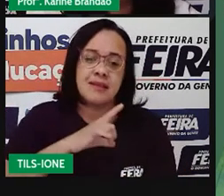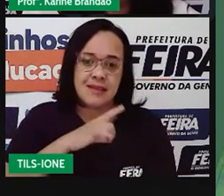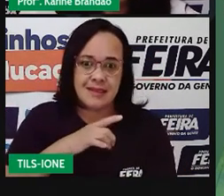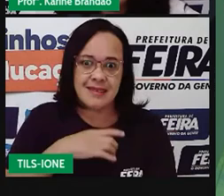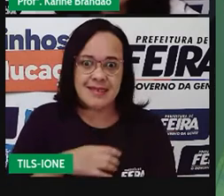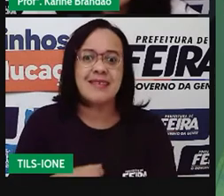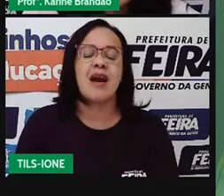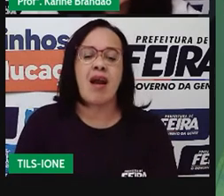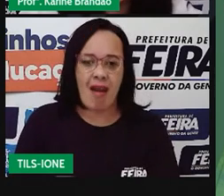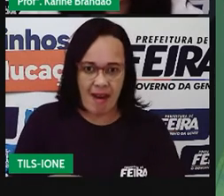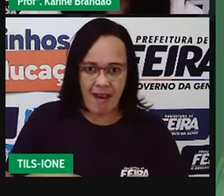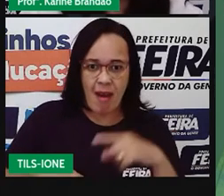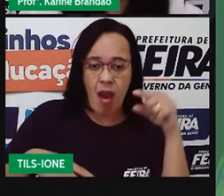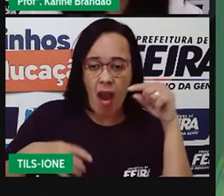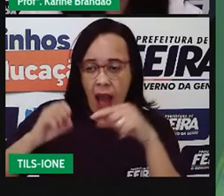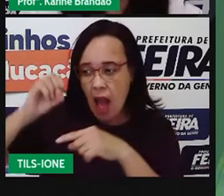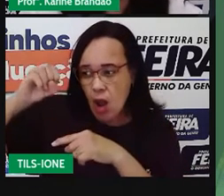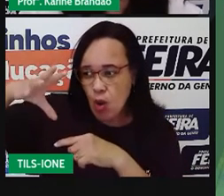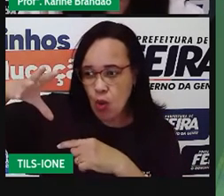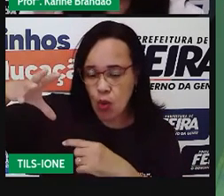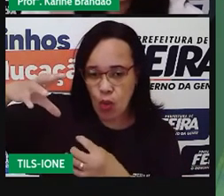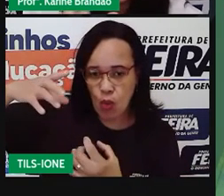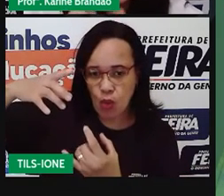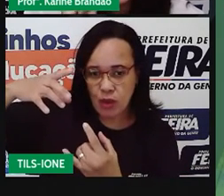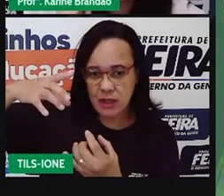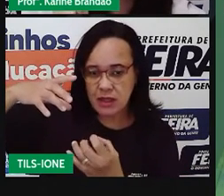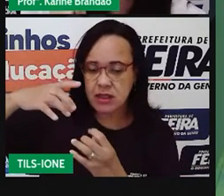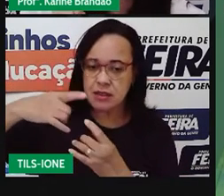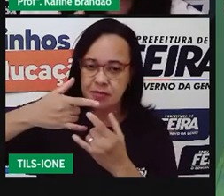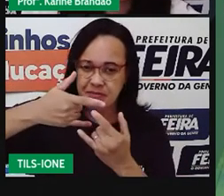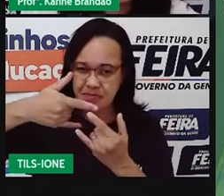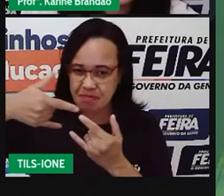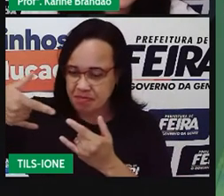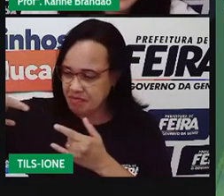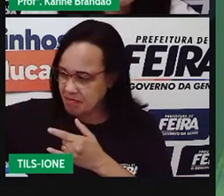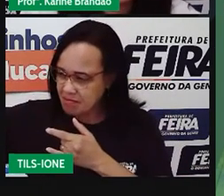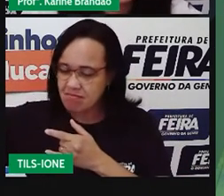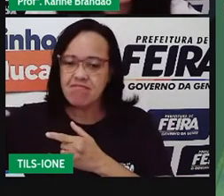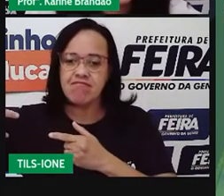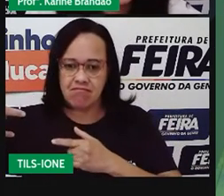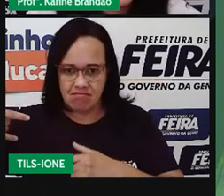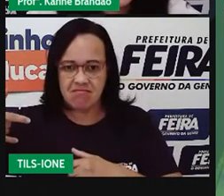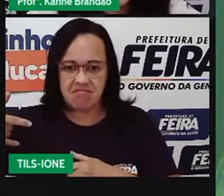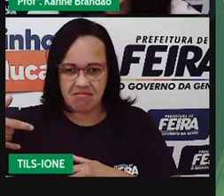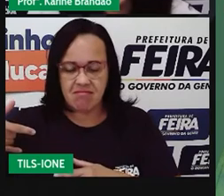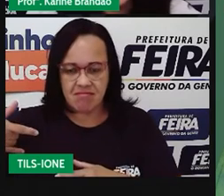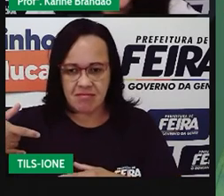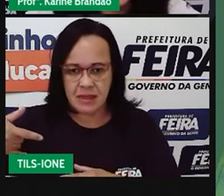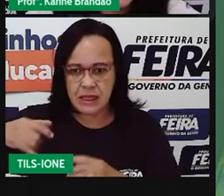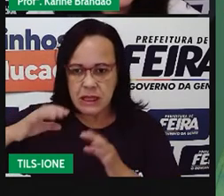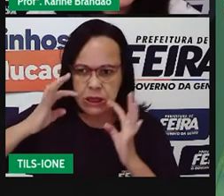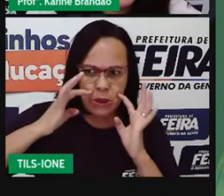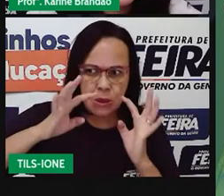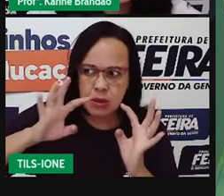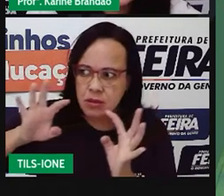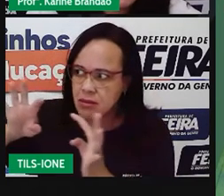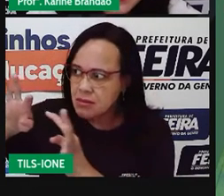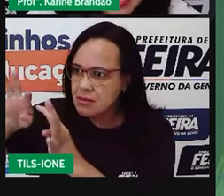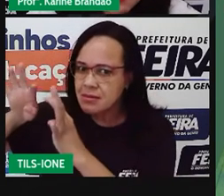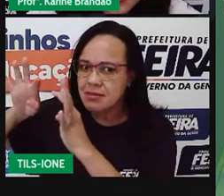atrair outros peixes. E aí, nessa atração, ele conseguir se alimentar de peixes, coitados,